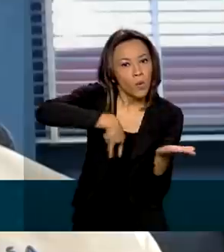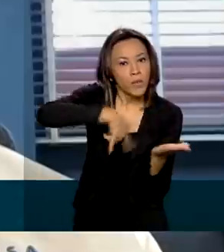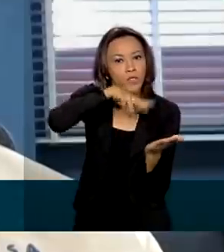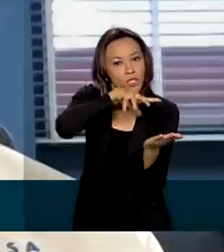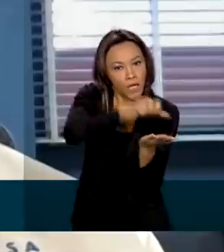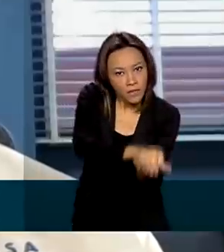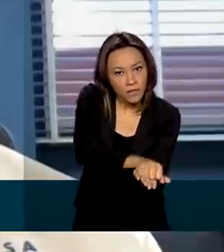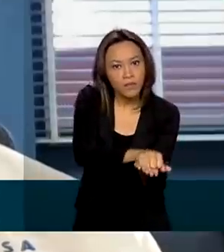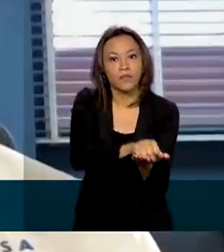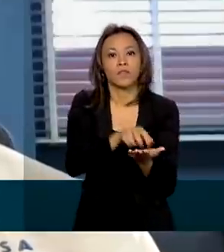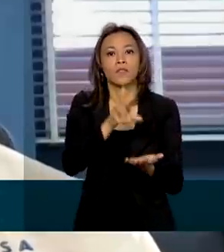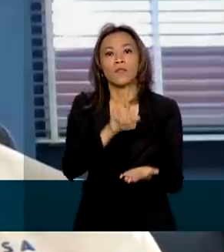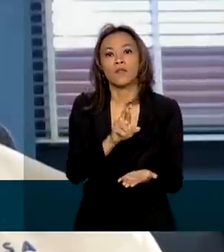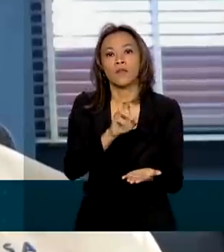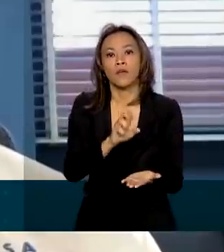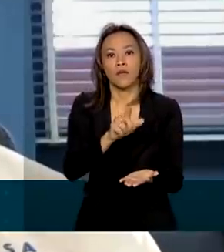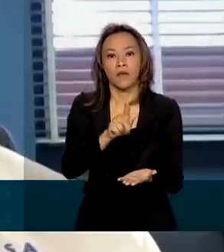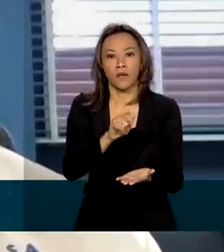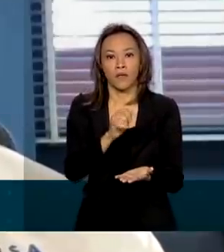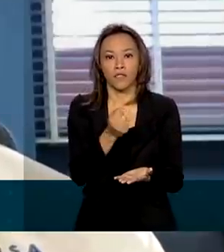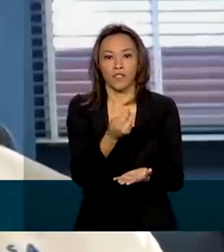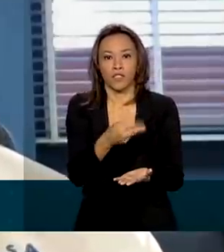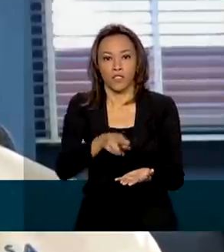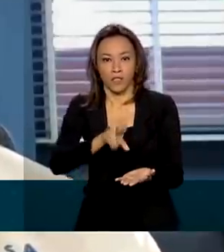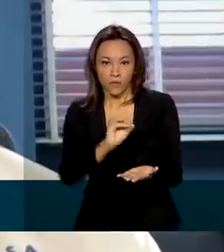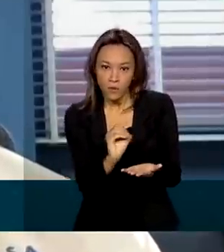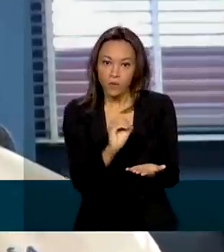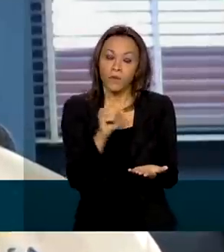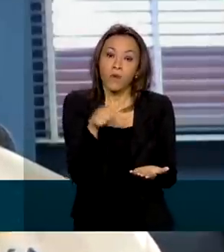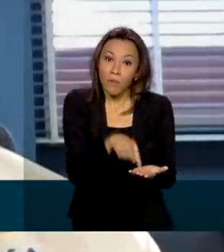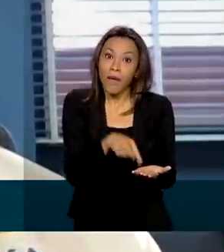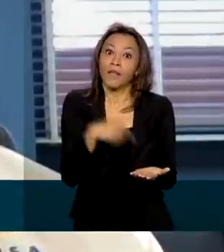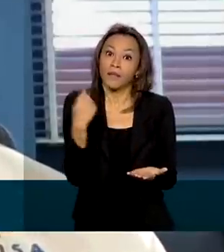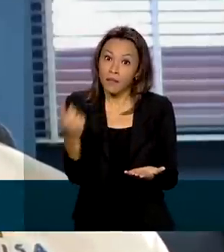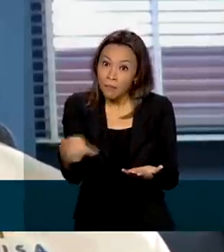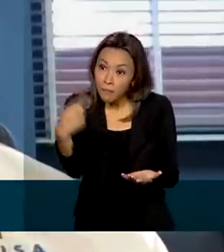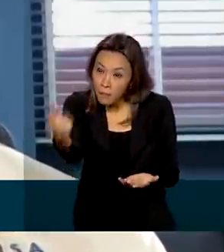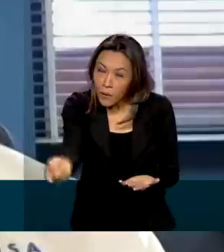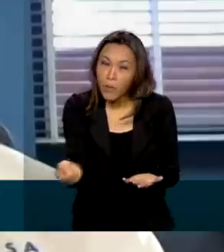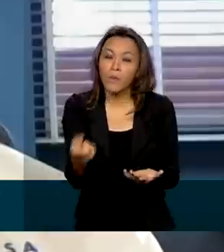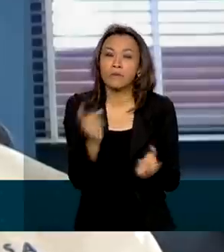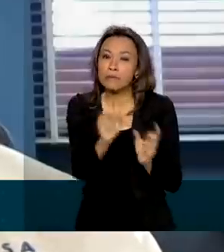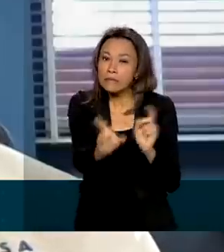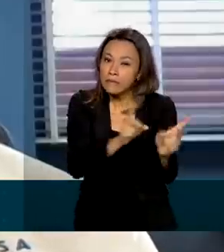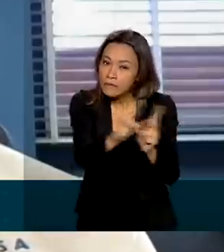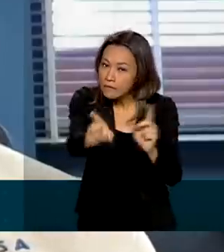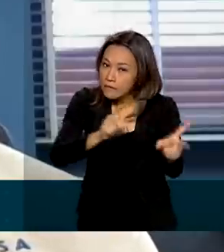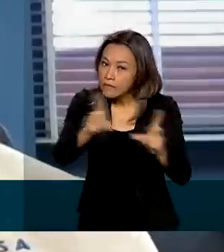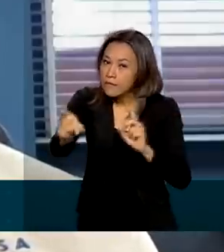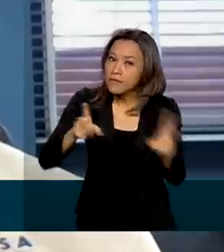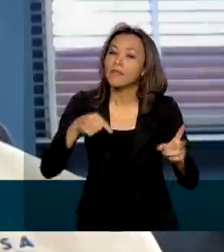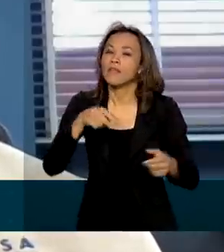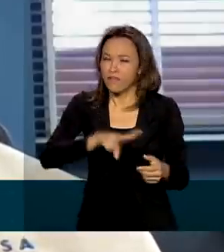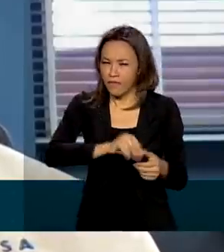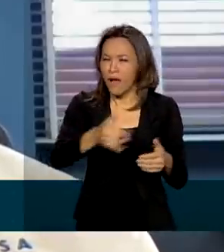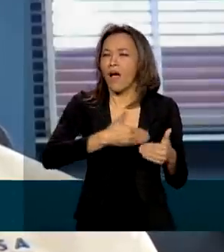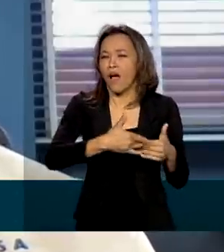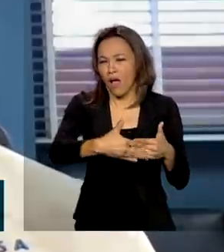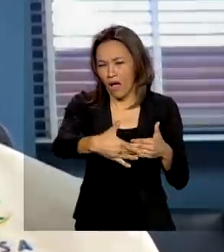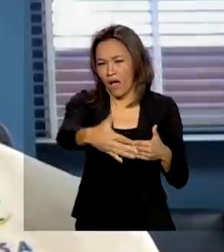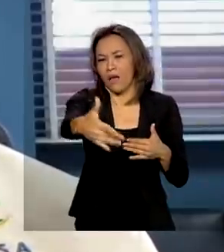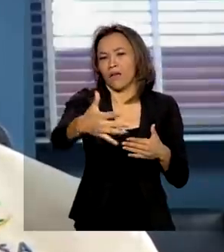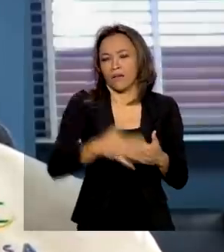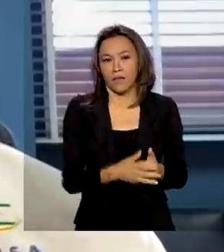registro, ele fornece, inclusive, a possibilidade de comercialização. É algo que certamente virá. As